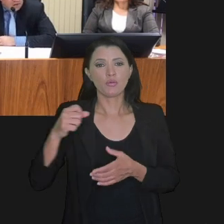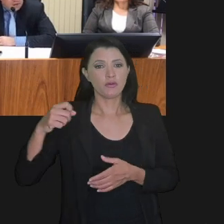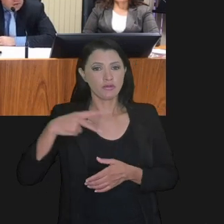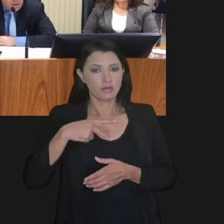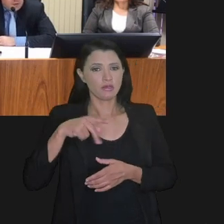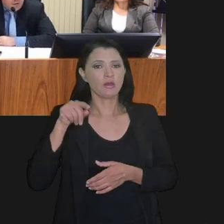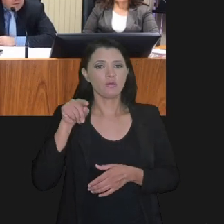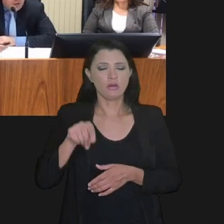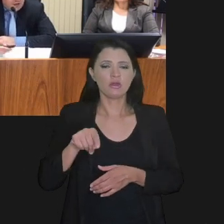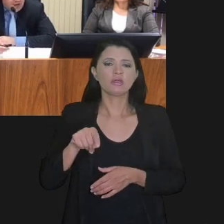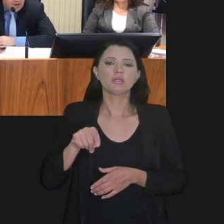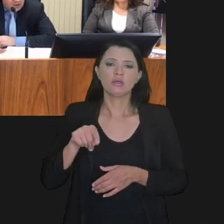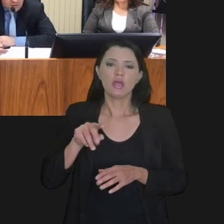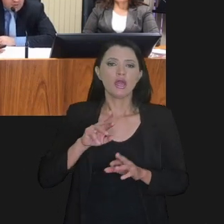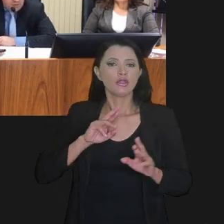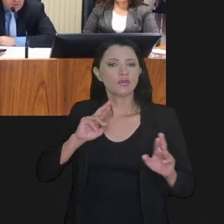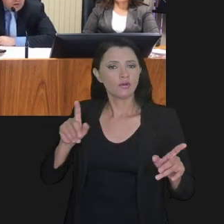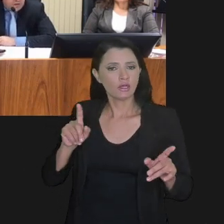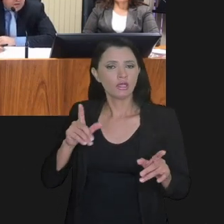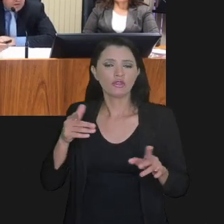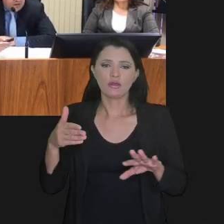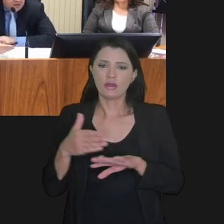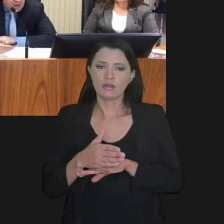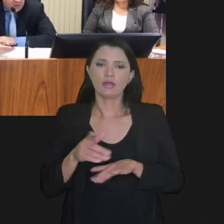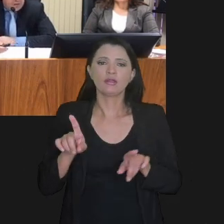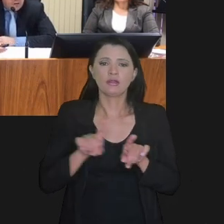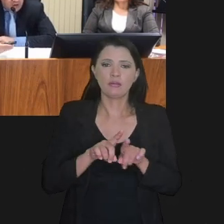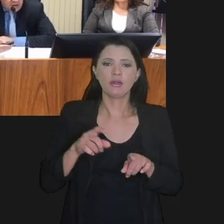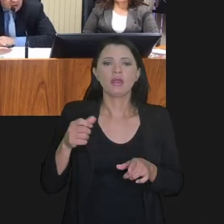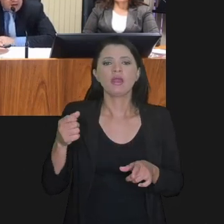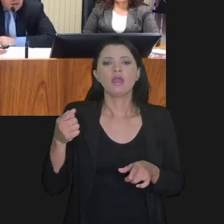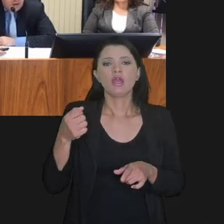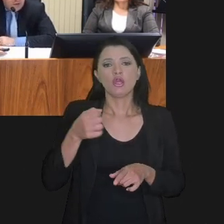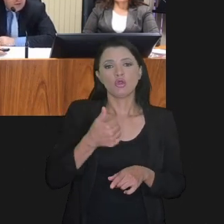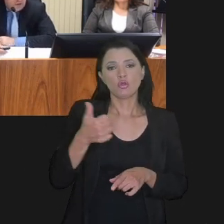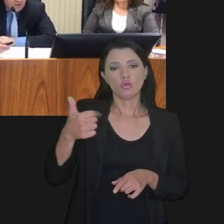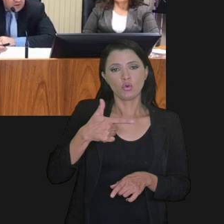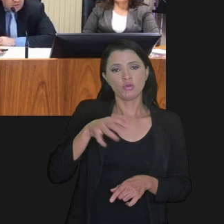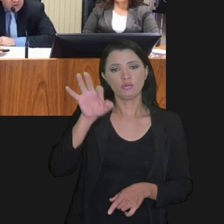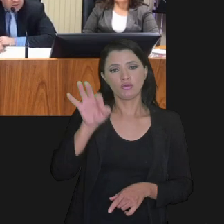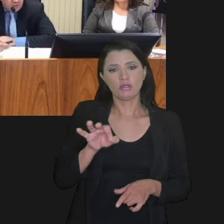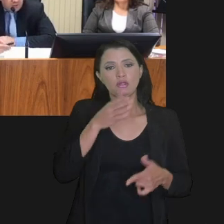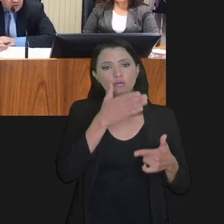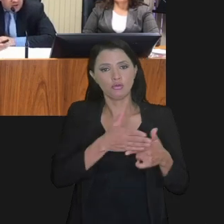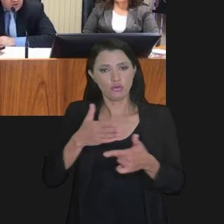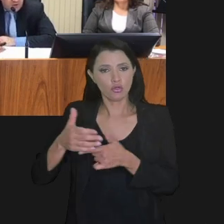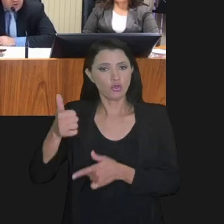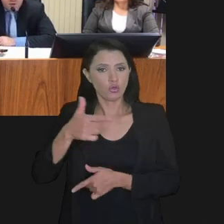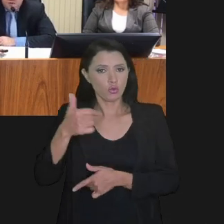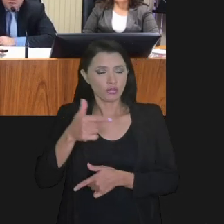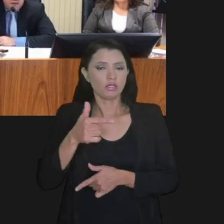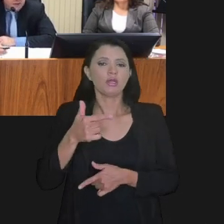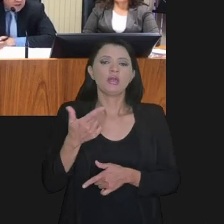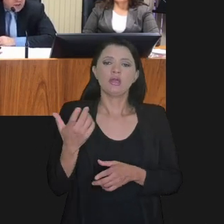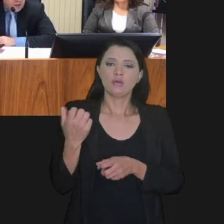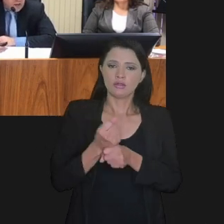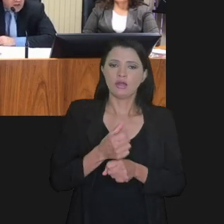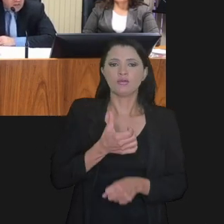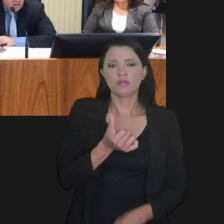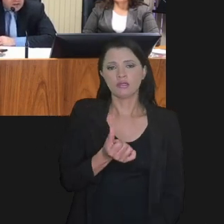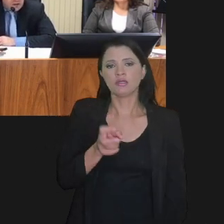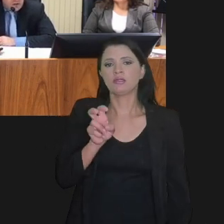caso dos débitos previdenciários, tinha um tratamento diferenciado, também a entrada era 12% em 12 vezes